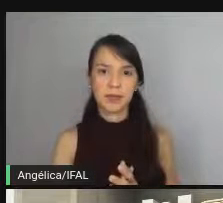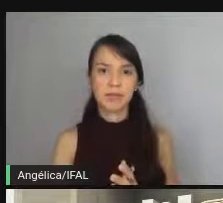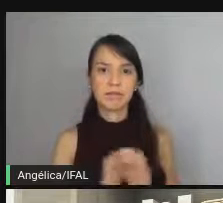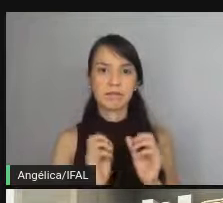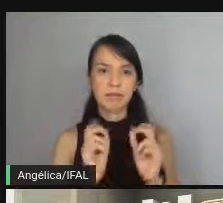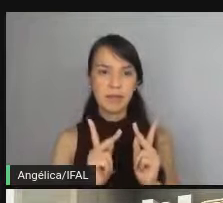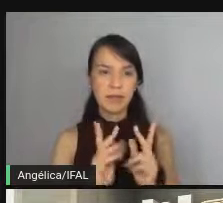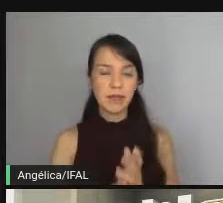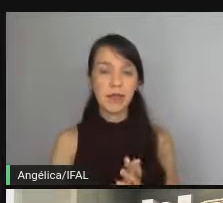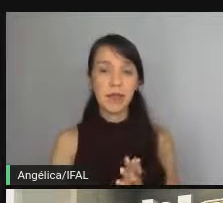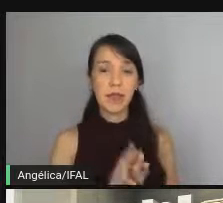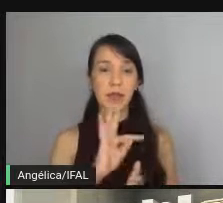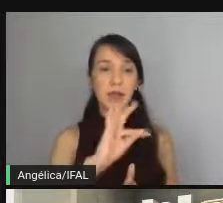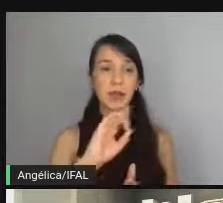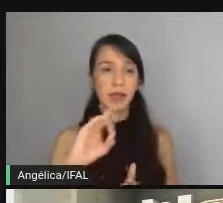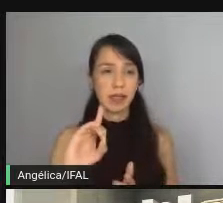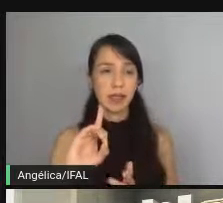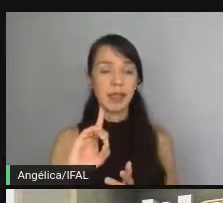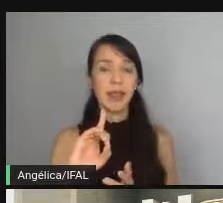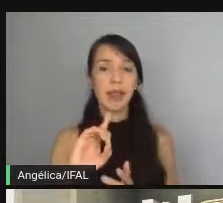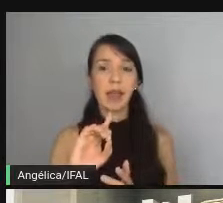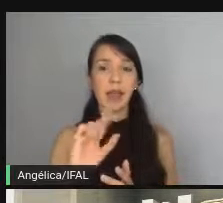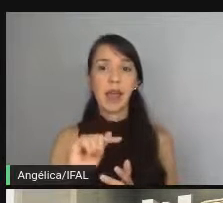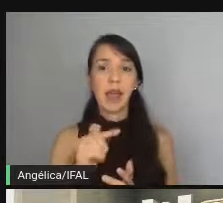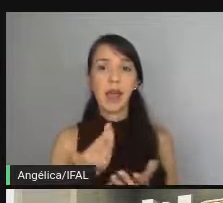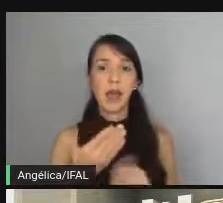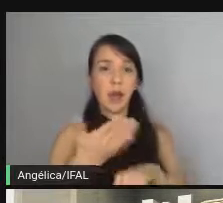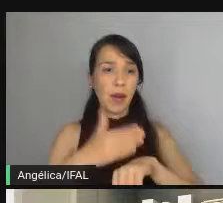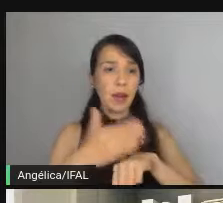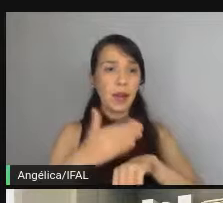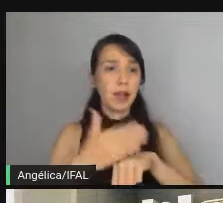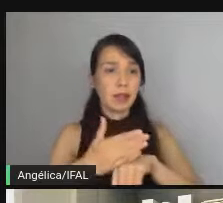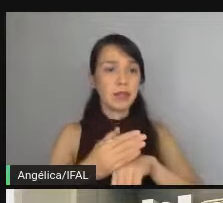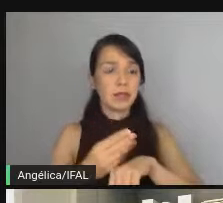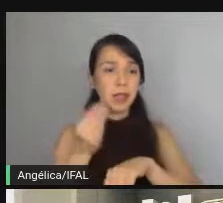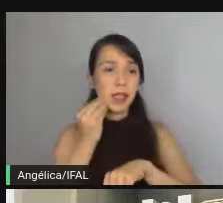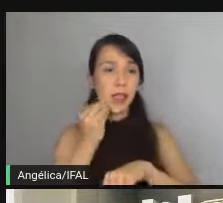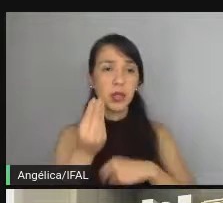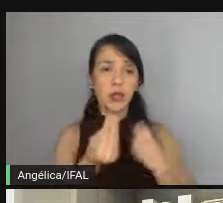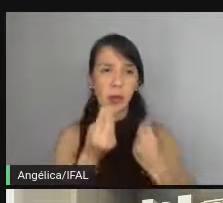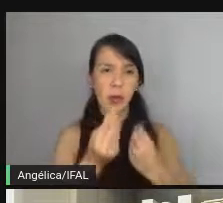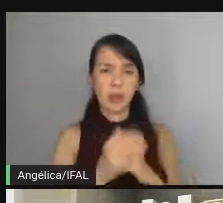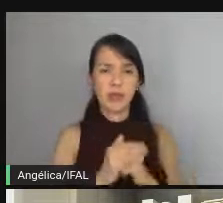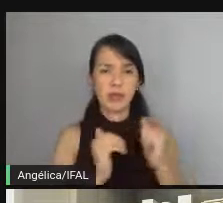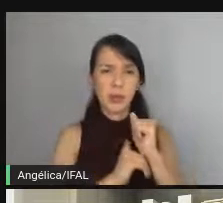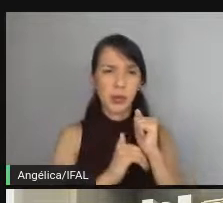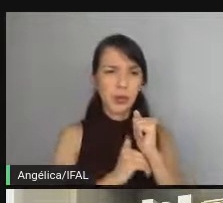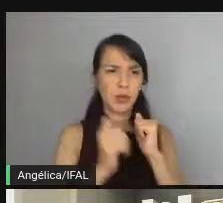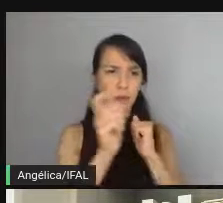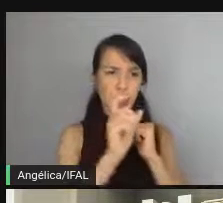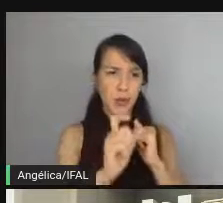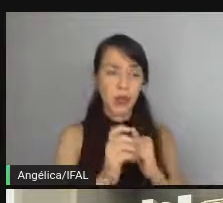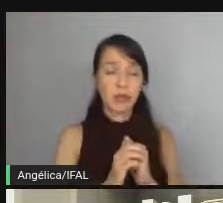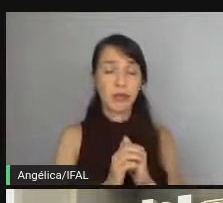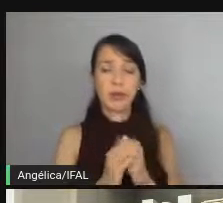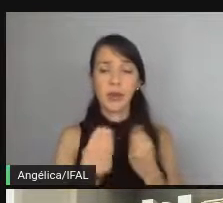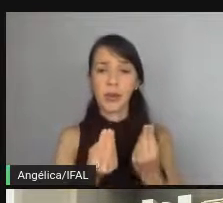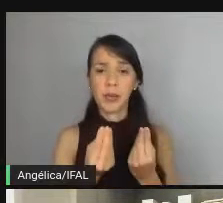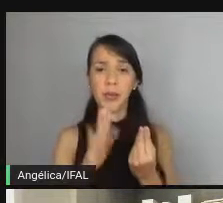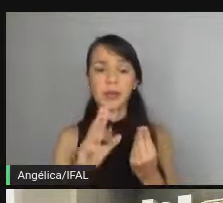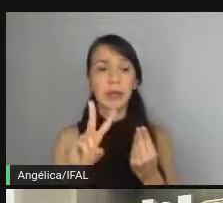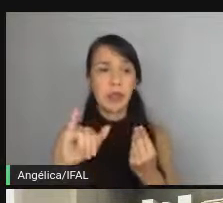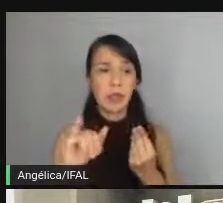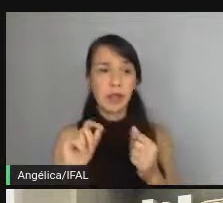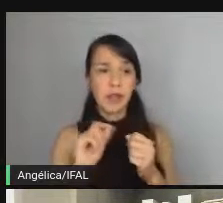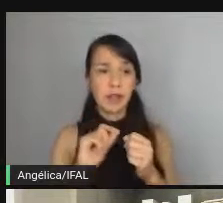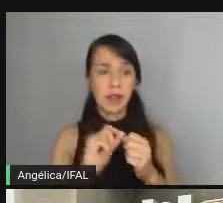Beleza. TDD é apenas uma prática de teste e design de código. Como assim, né? Toda vez que você vai criar